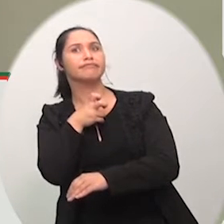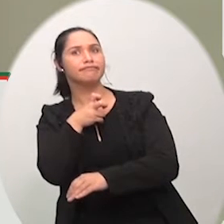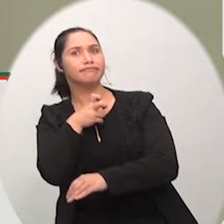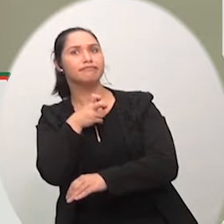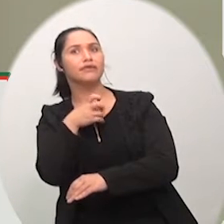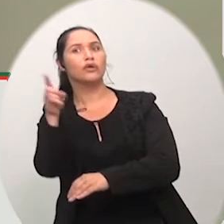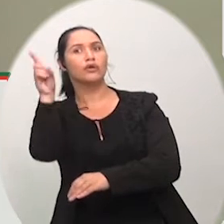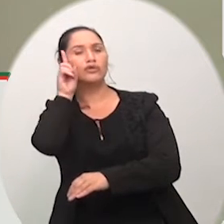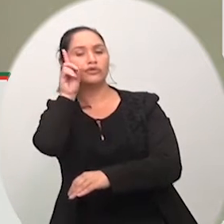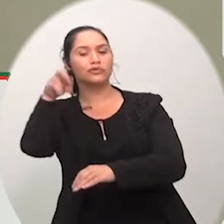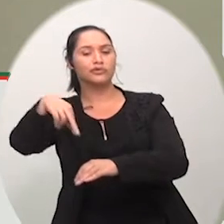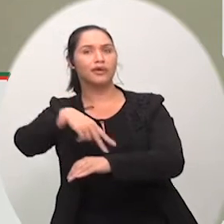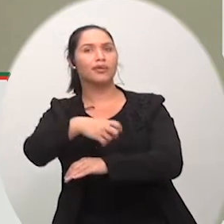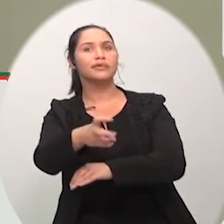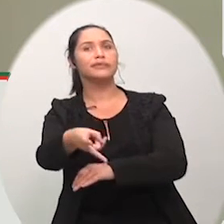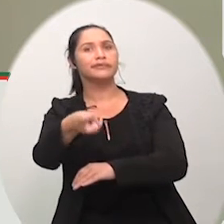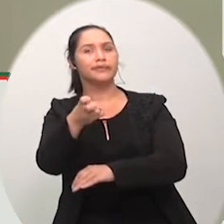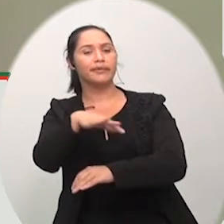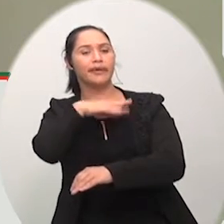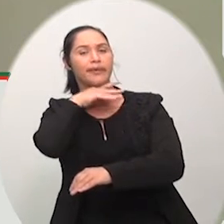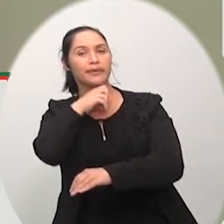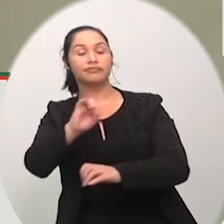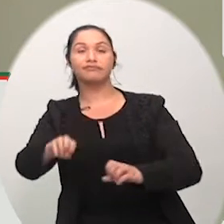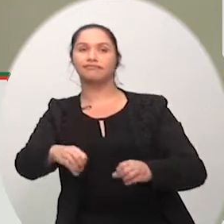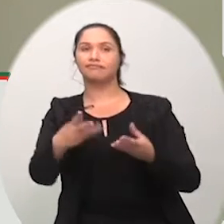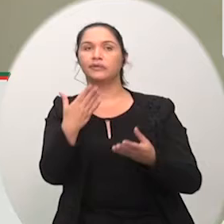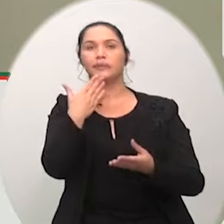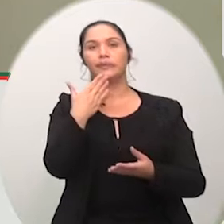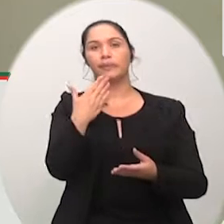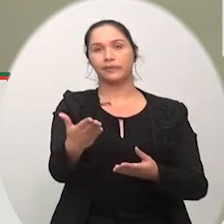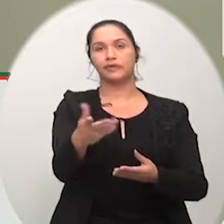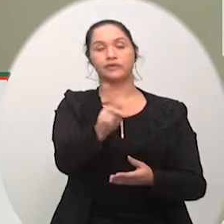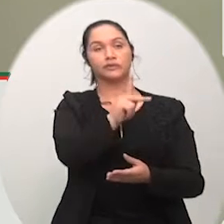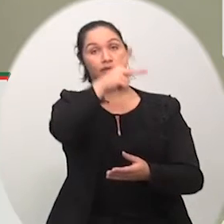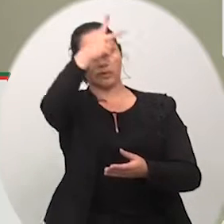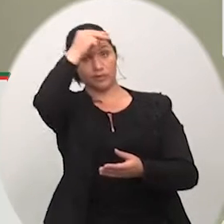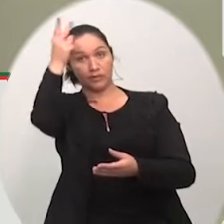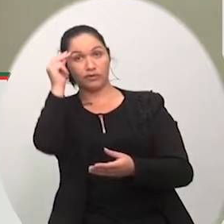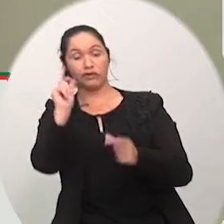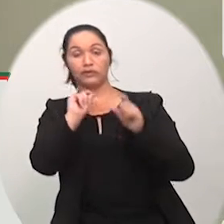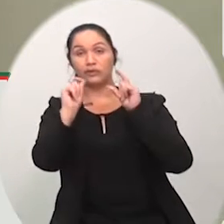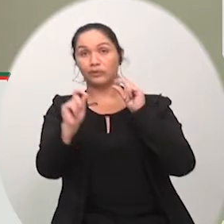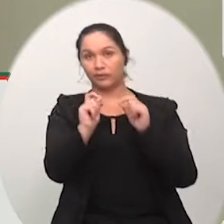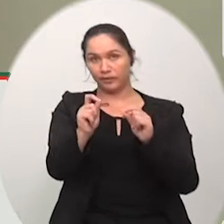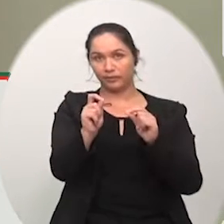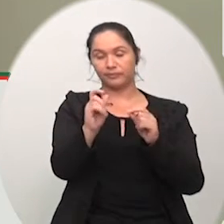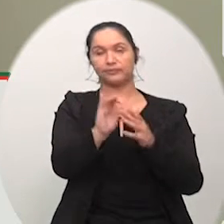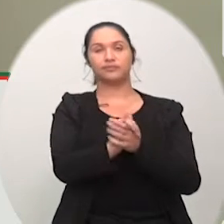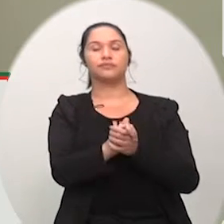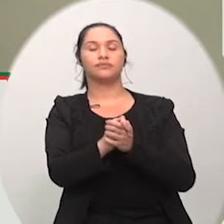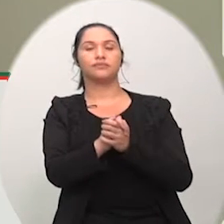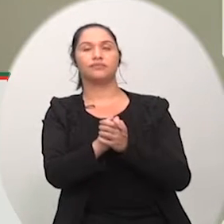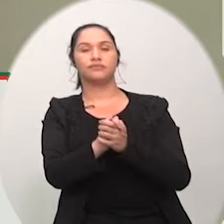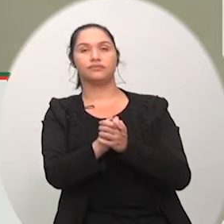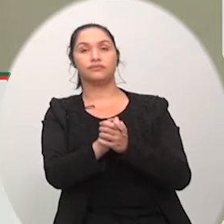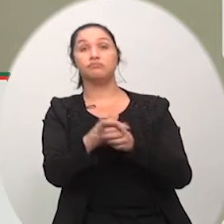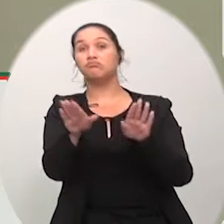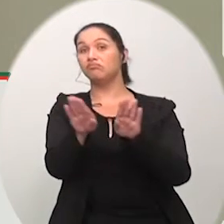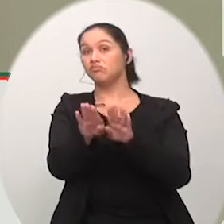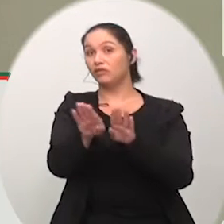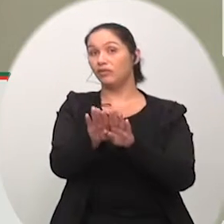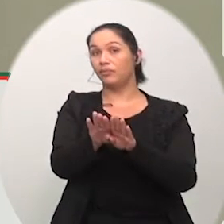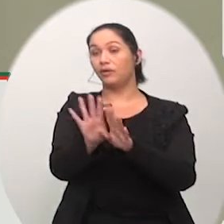eu estou levantando aqui eu peço ao senhor prefeito Clécio Alvaro e aos